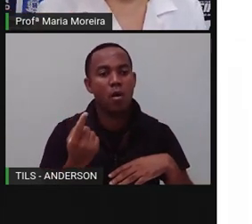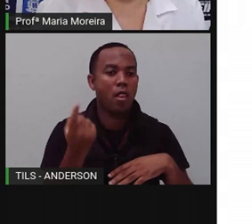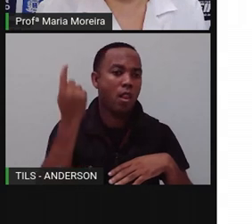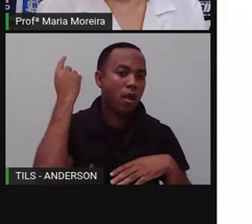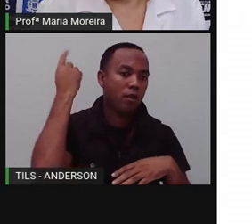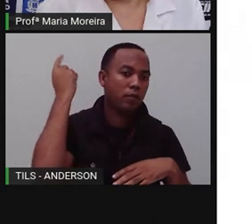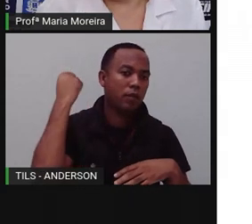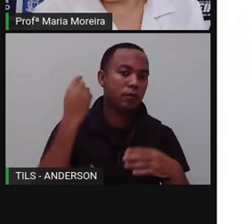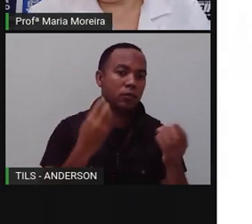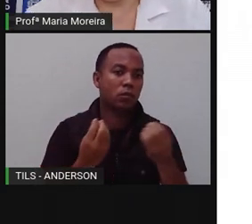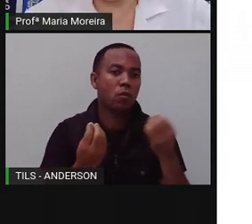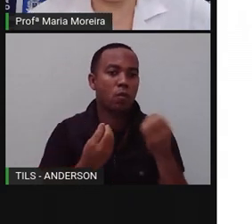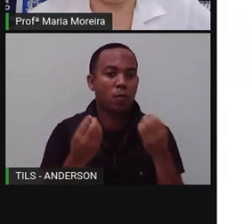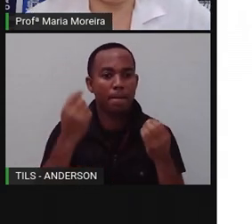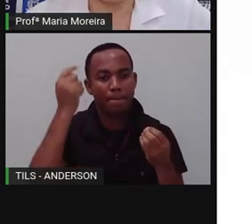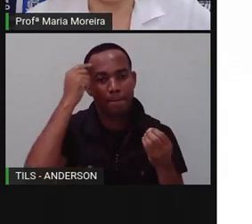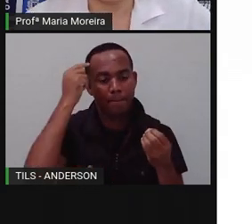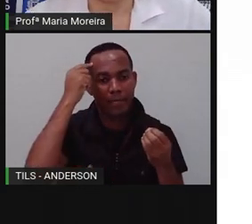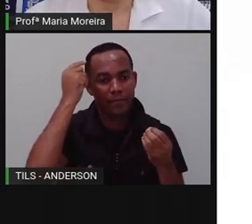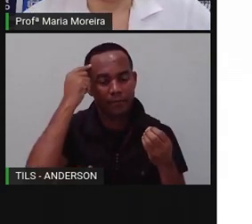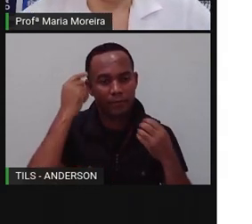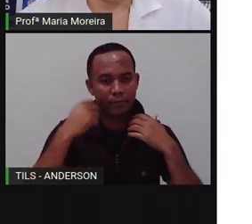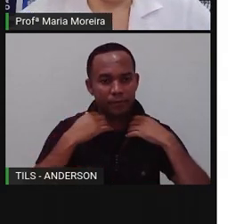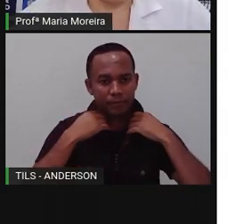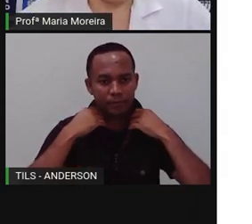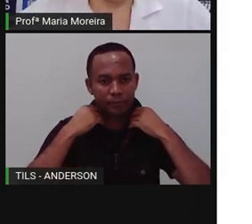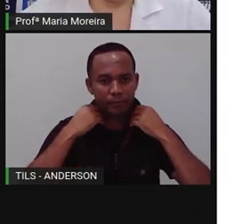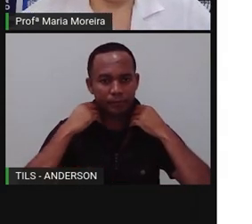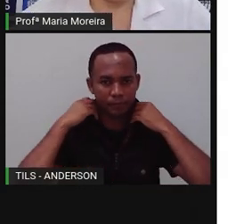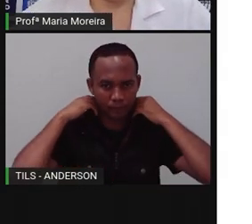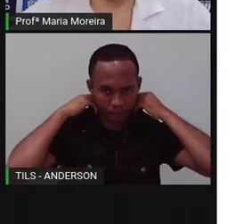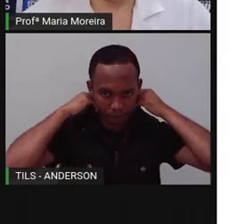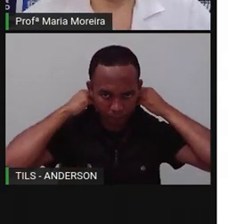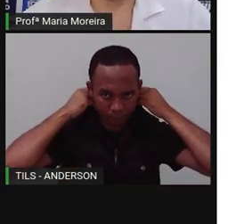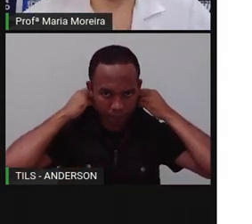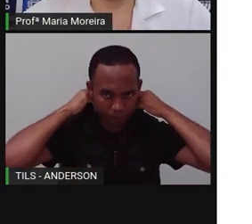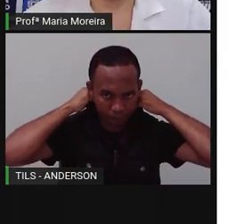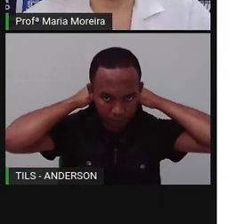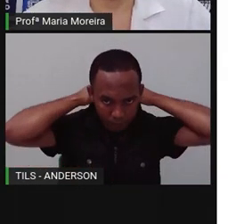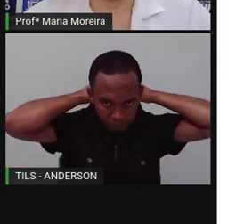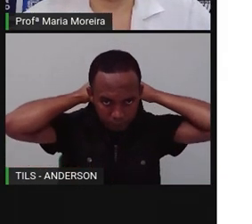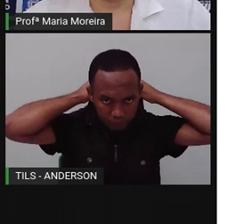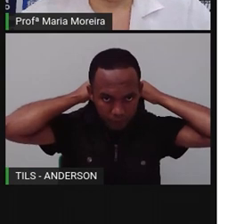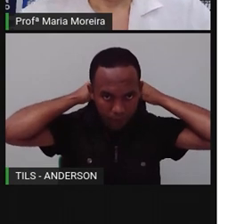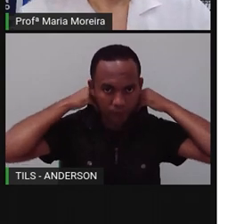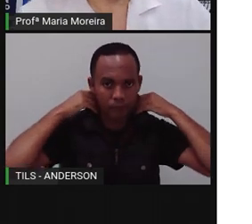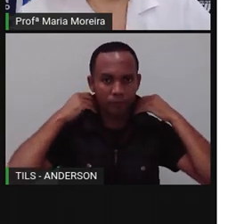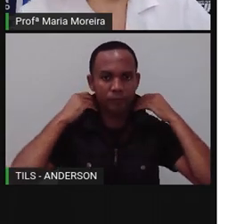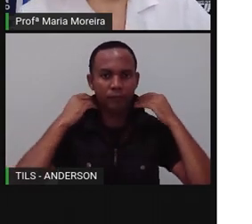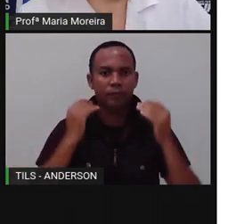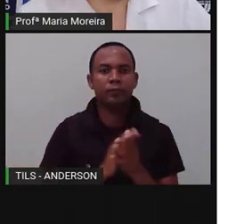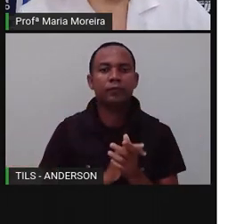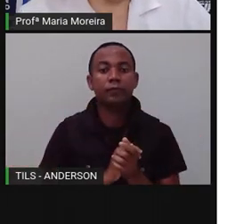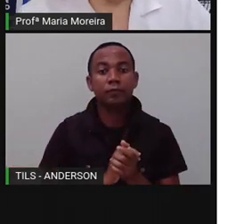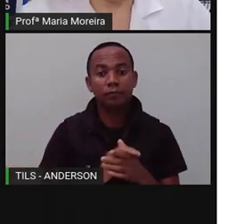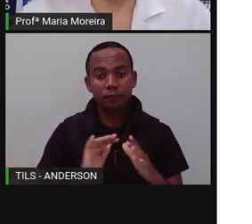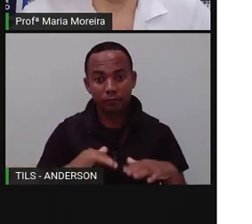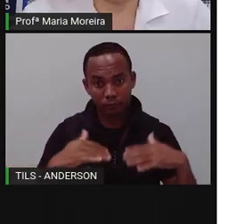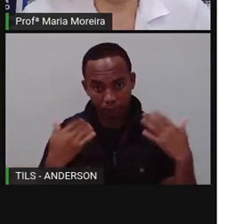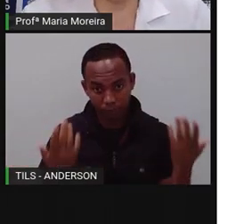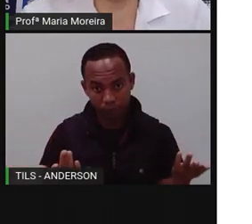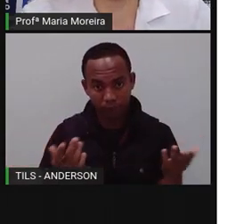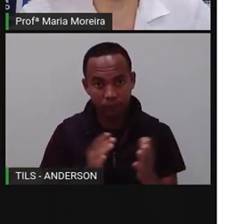ainda tem vegetação. Pensem aí, Compró. Vamos para o nosso próximo slide, né? Sendo assim,